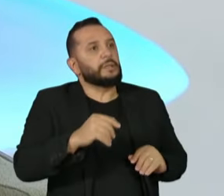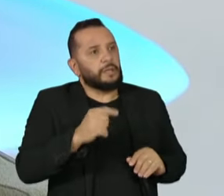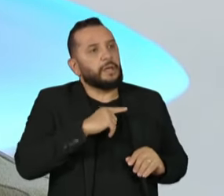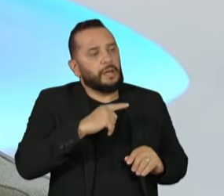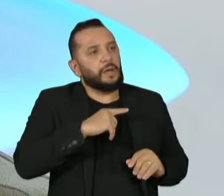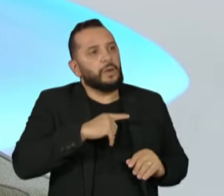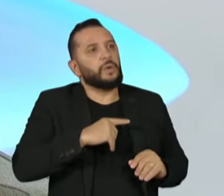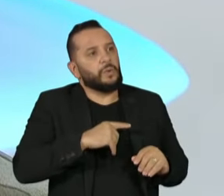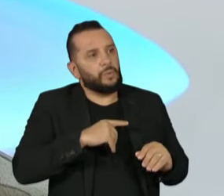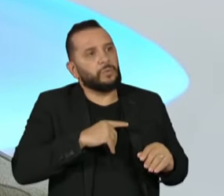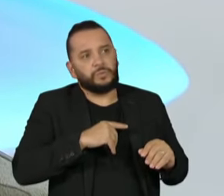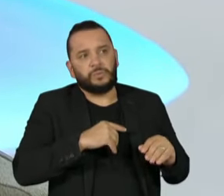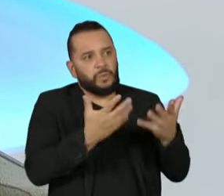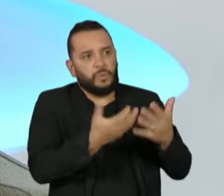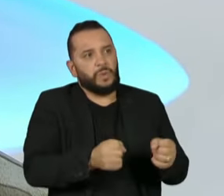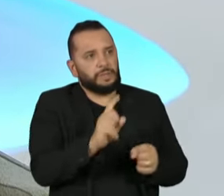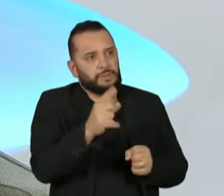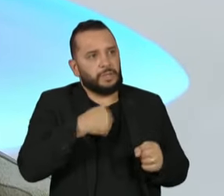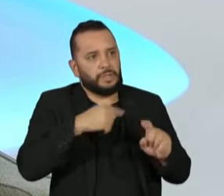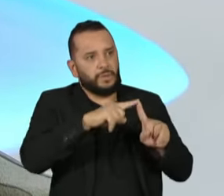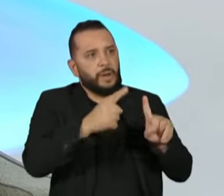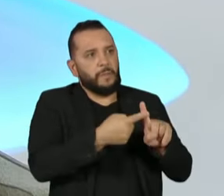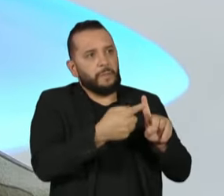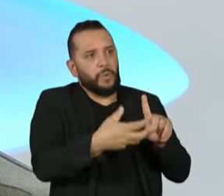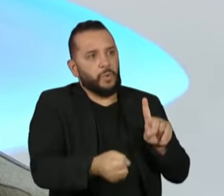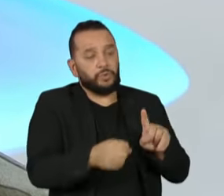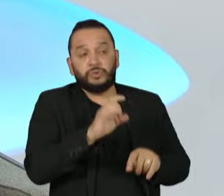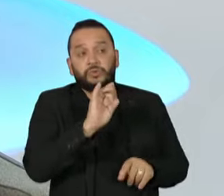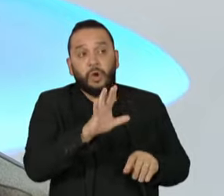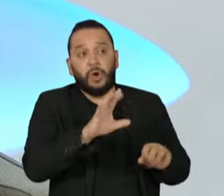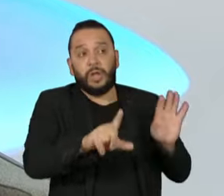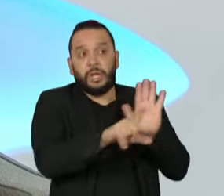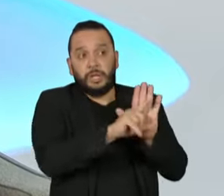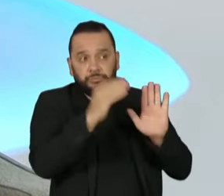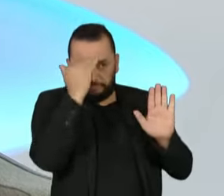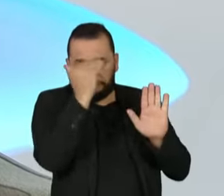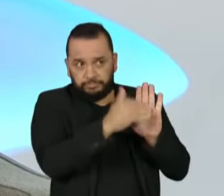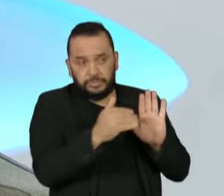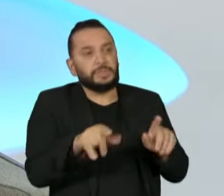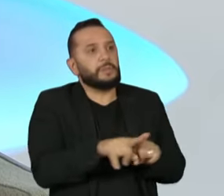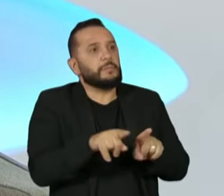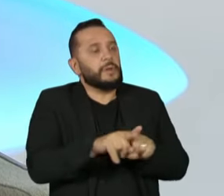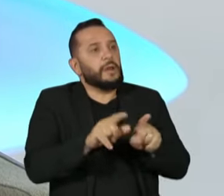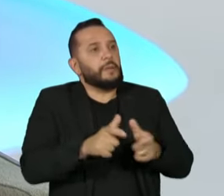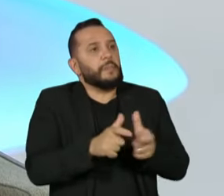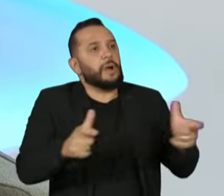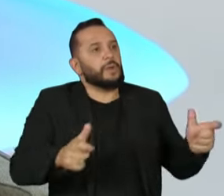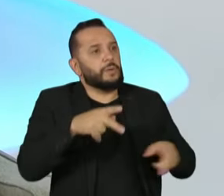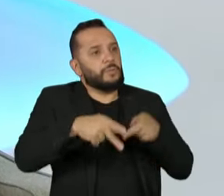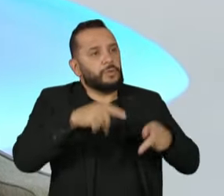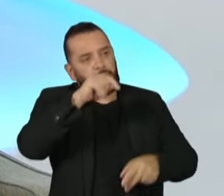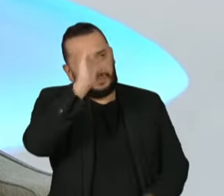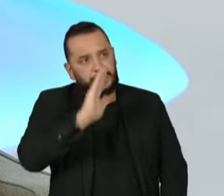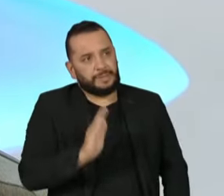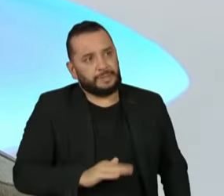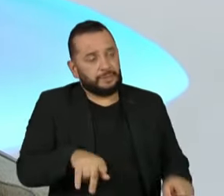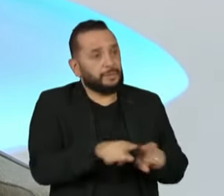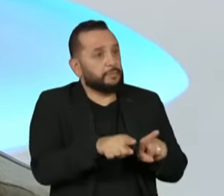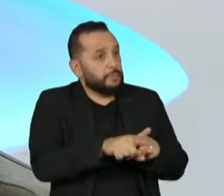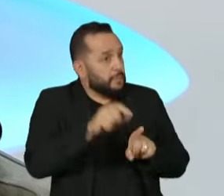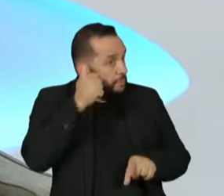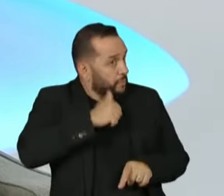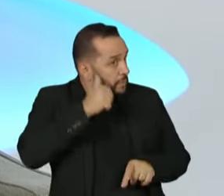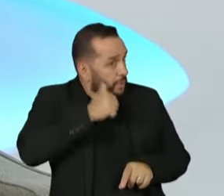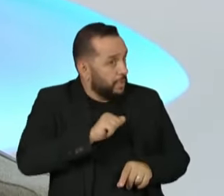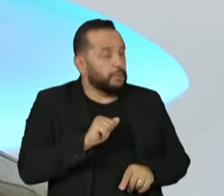permitidos por lei. Segundo, porque eu vou ao encontro do que pensa a maioria da população brasileira, inclusive das mulheres.